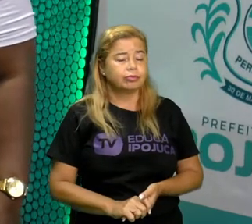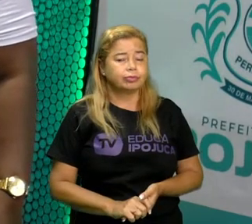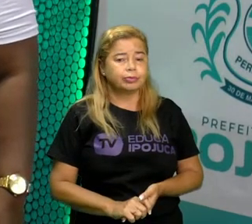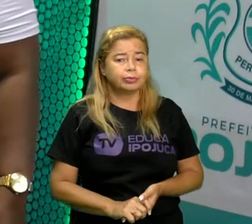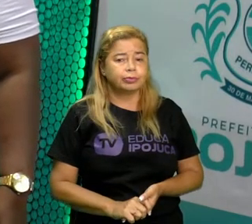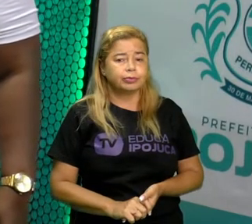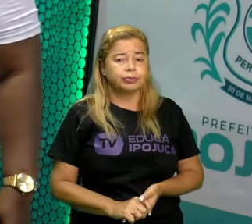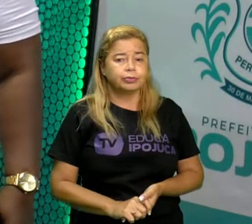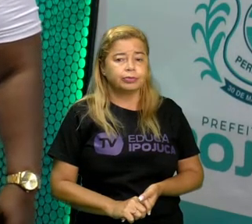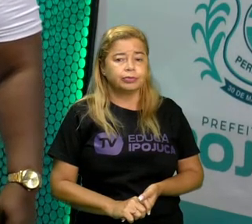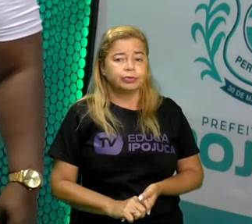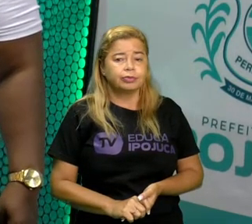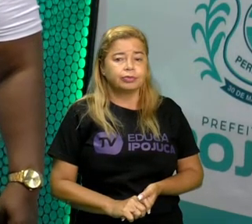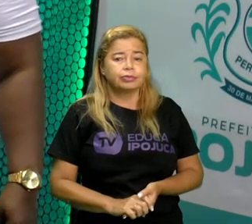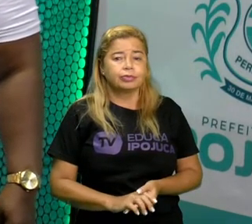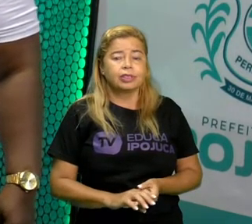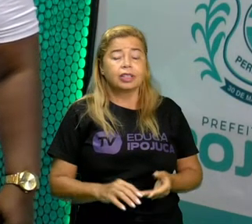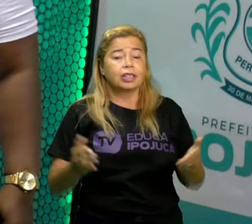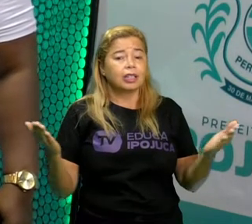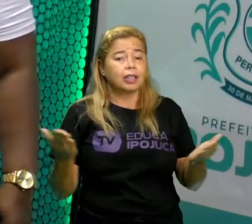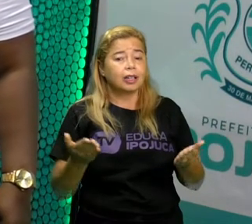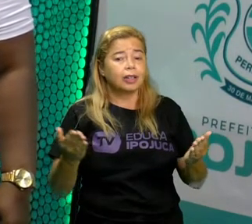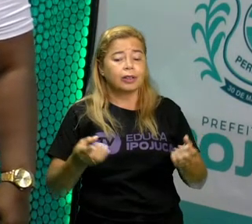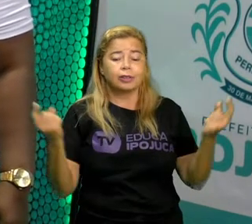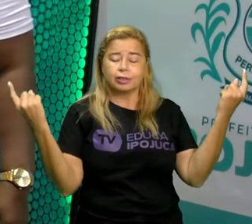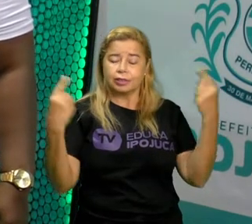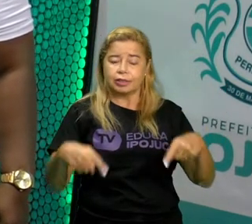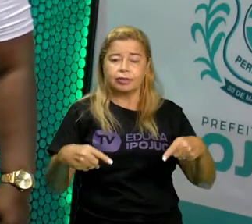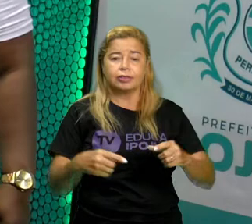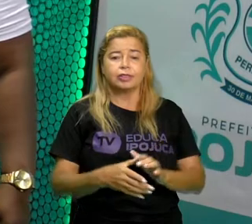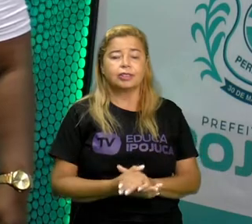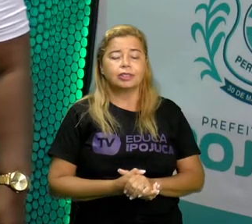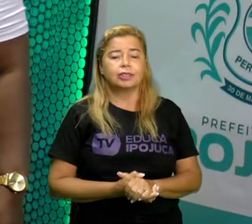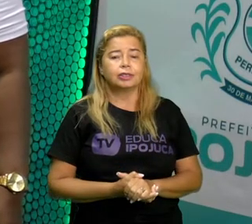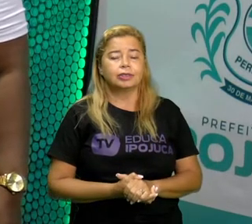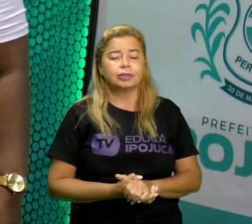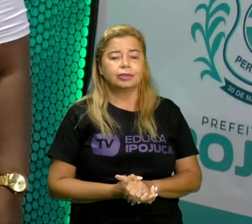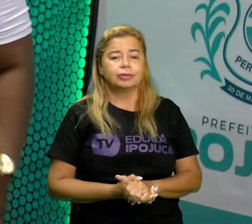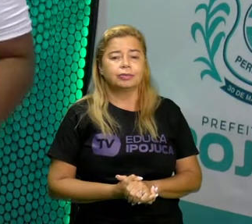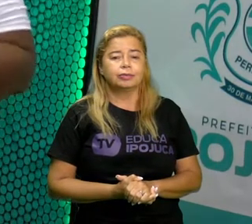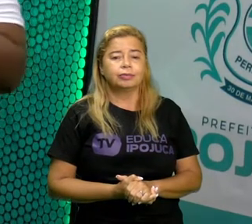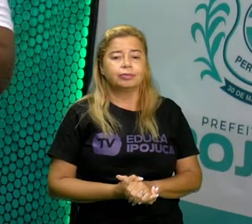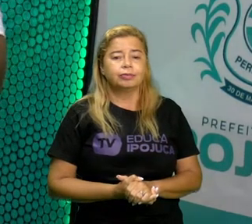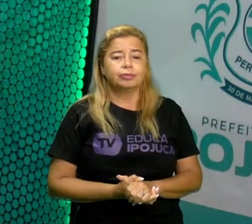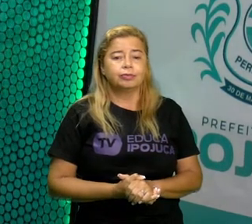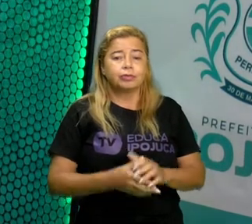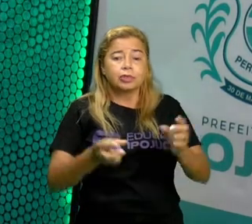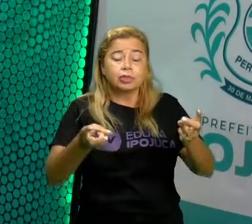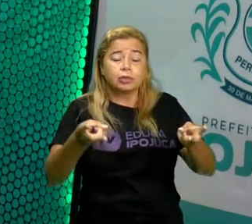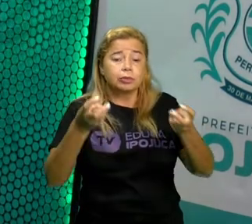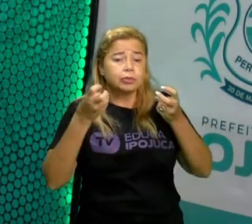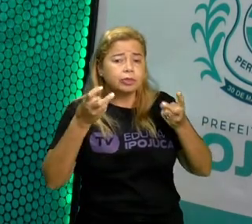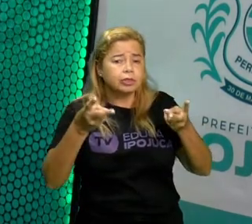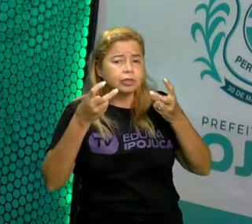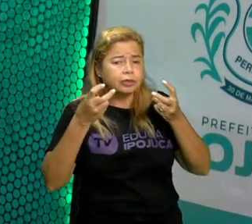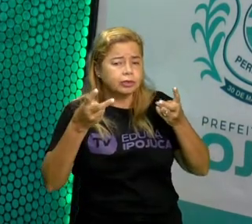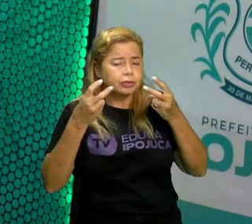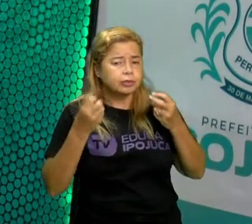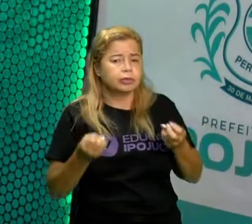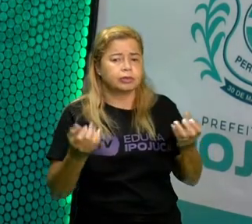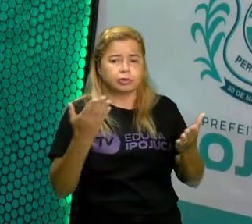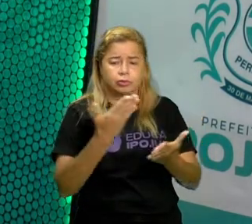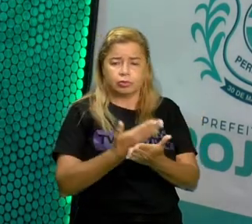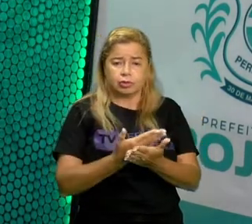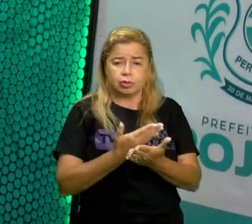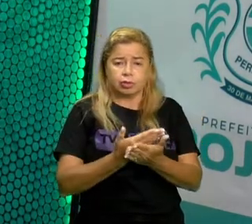E aí vai um desafio pra vocês, tá? Observamos na nossa aula